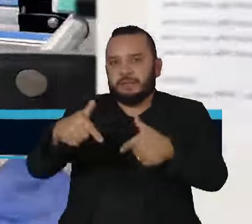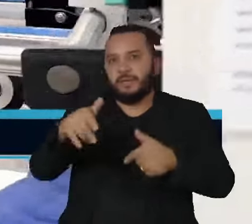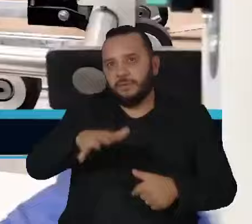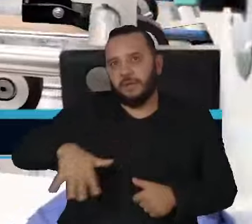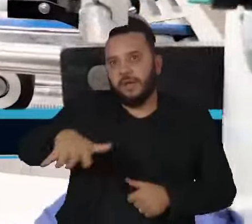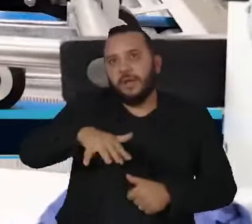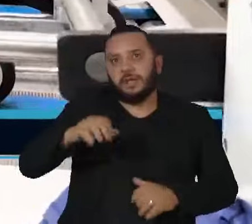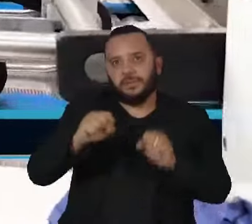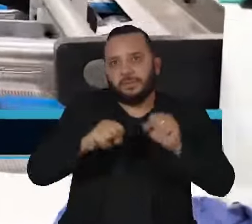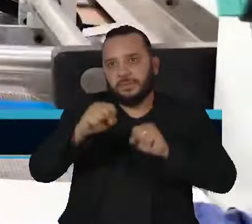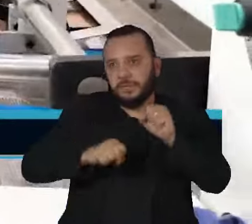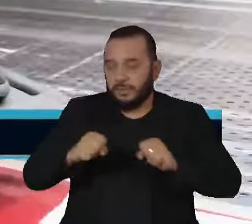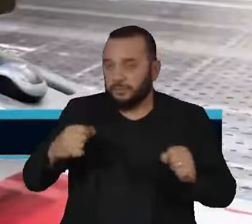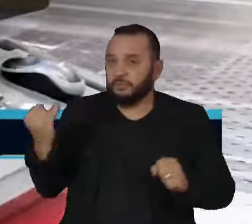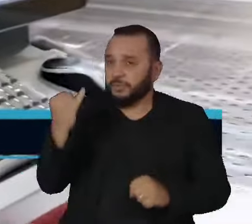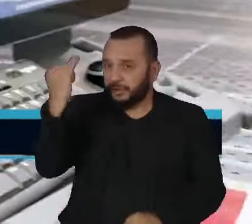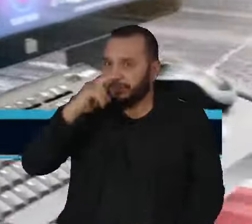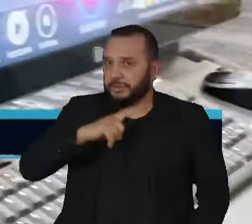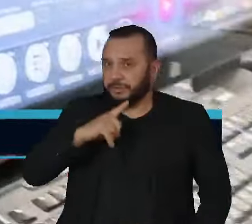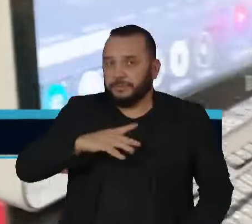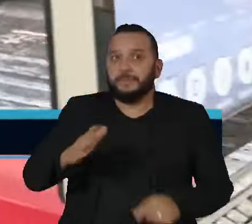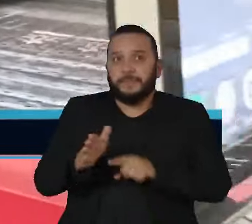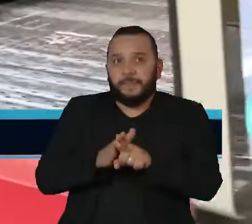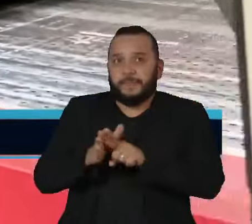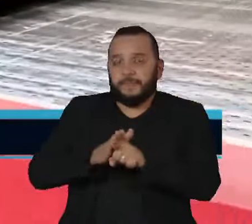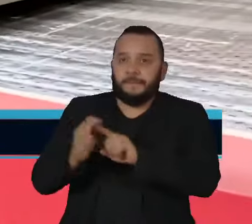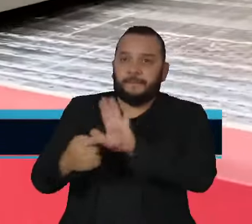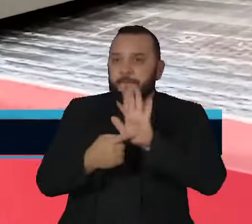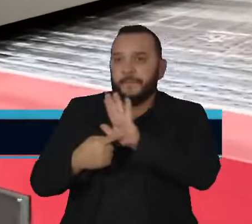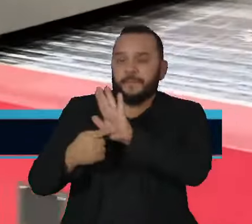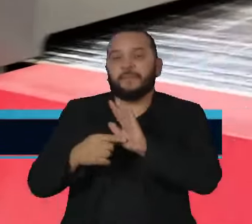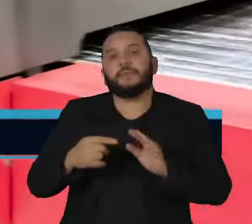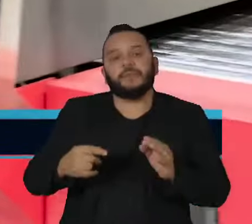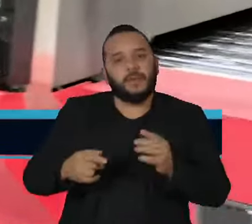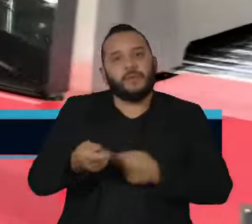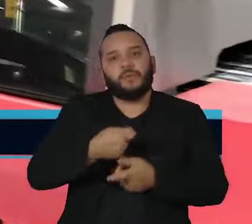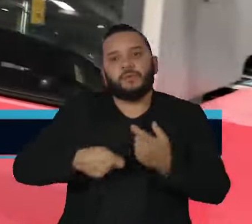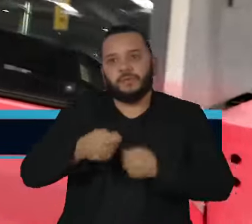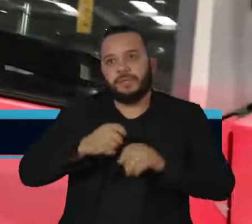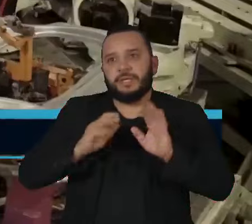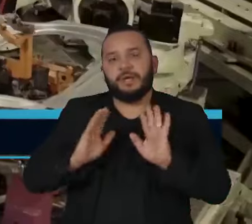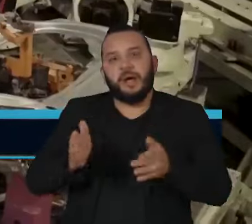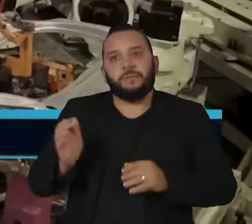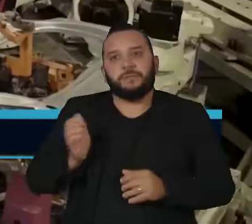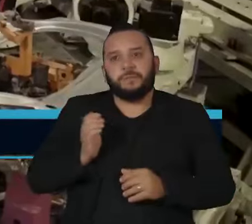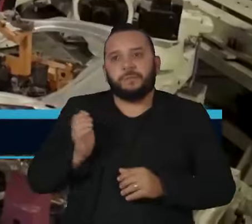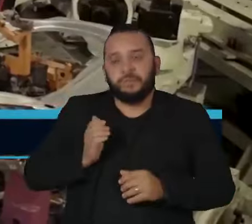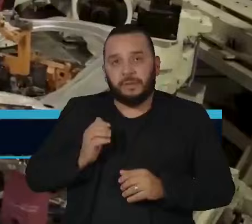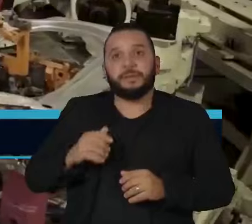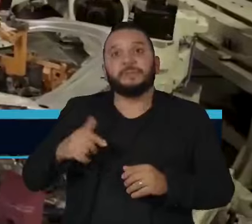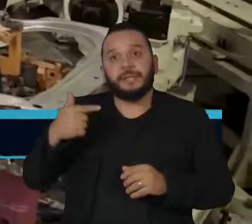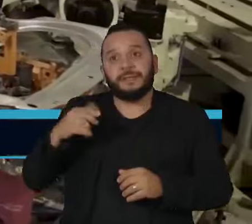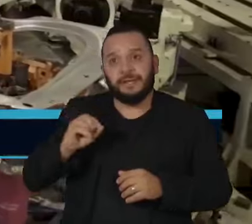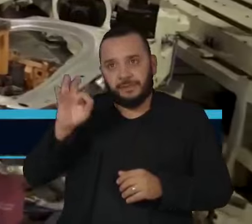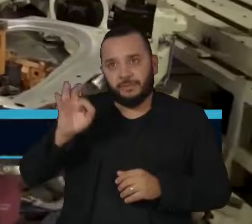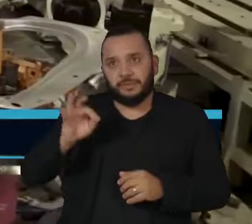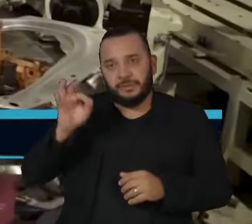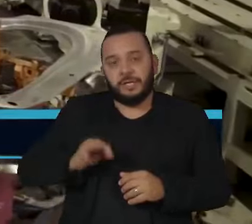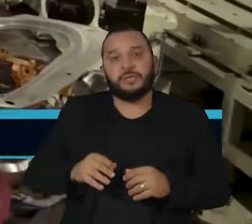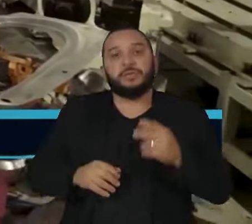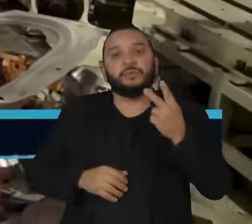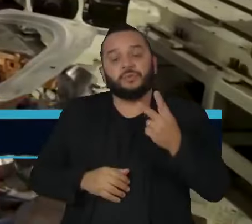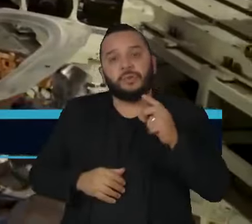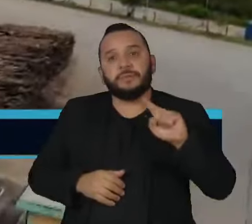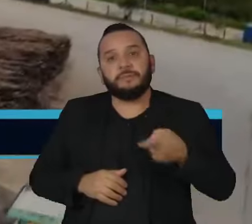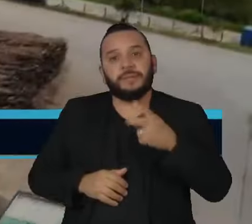De acordo com o estudo, as economias desenvolvidas respondem por 70% das 2.500 medidas de